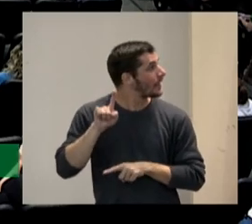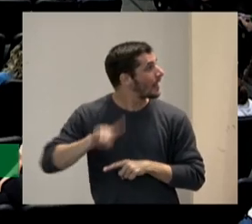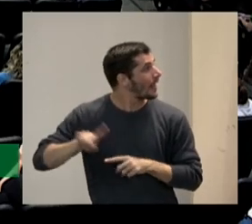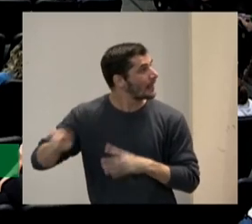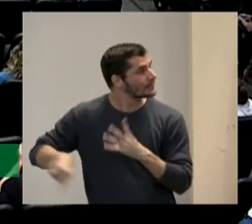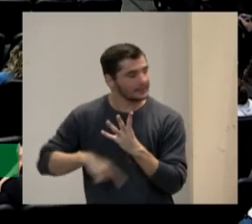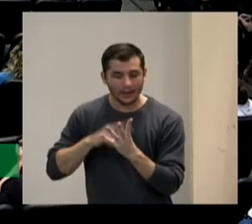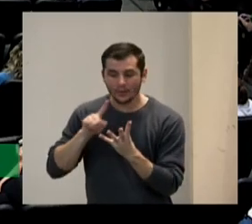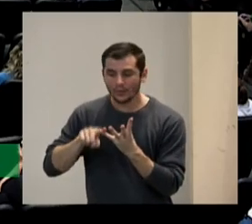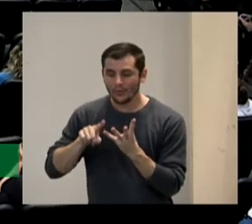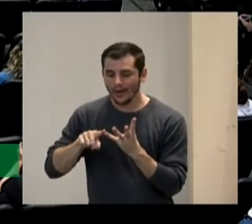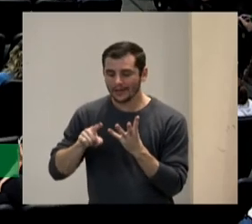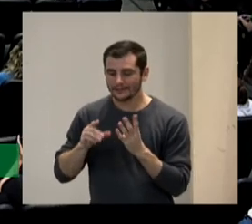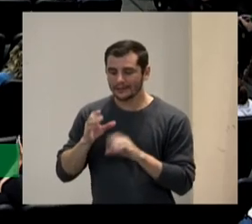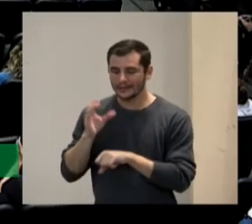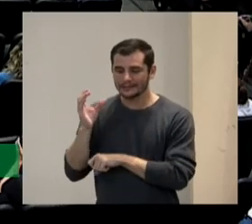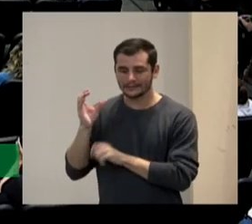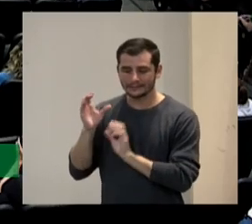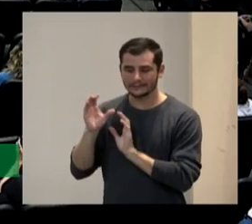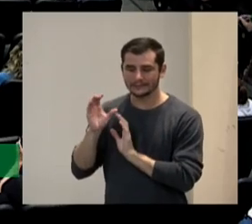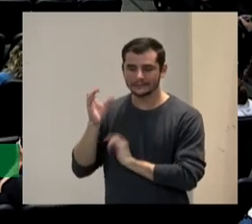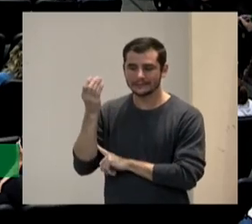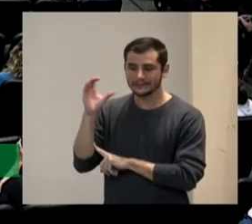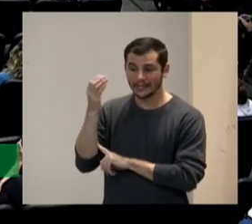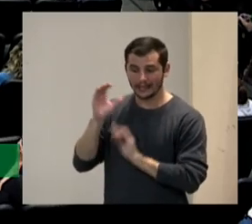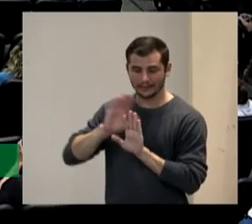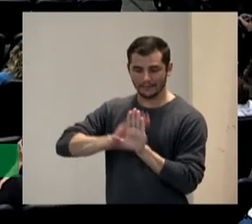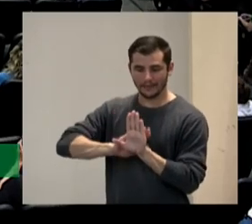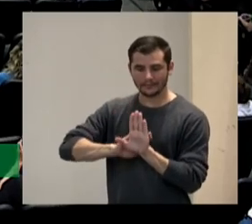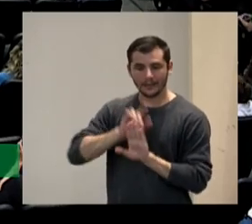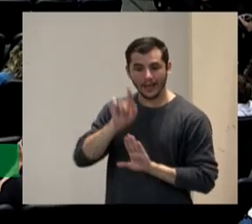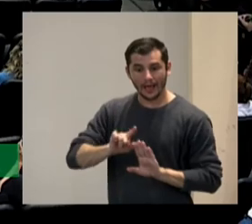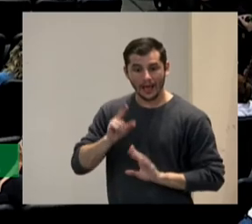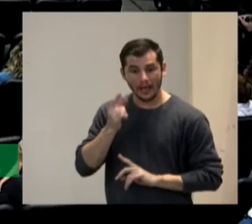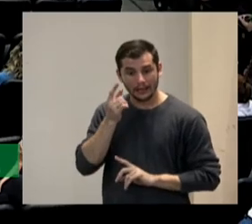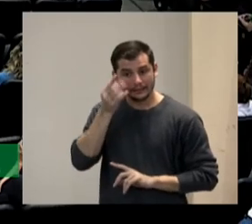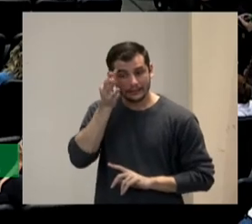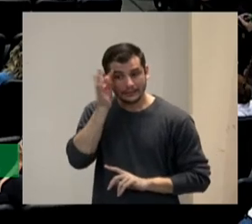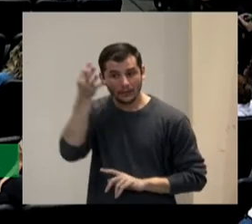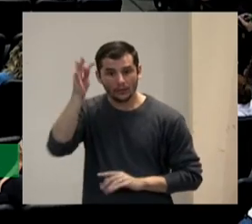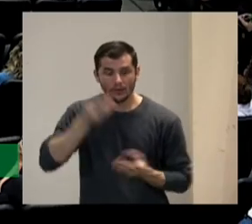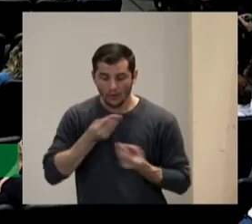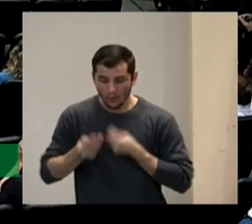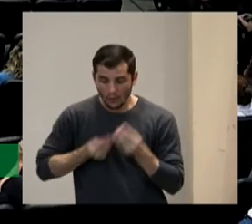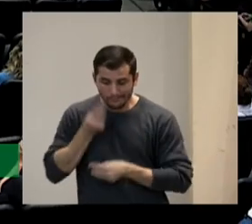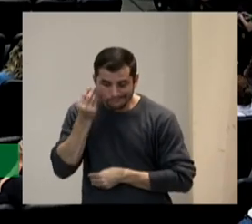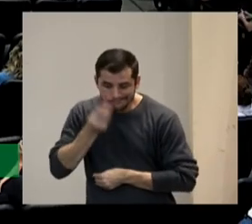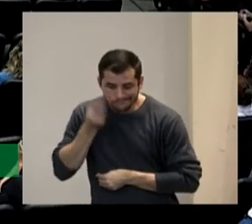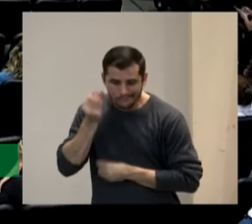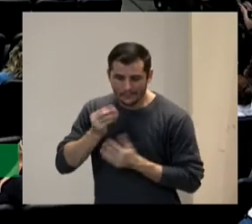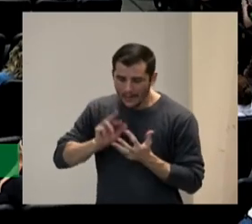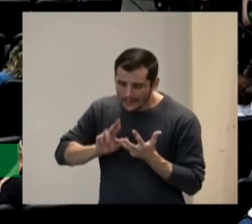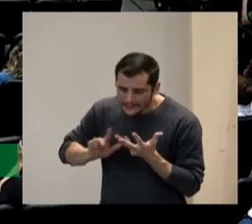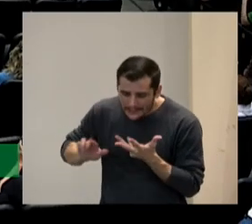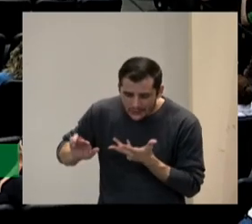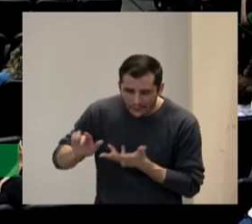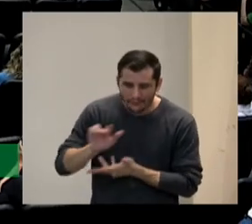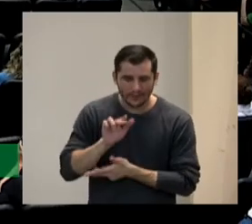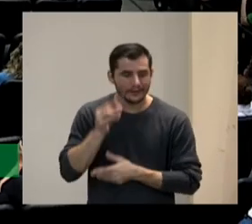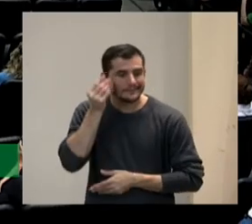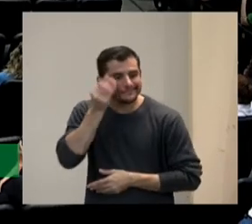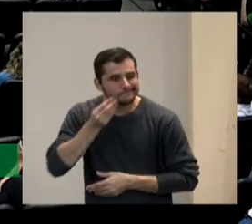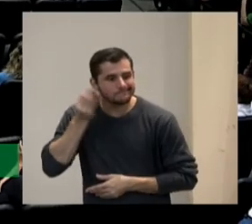ciência que está por trás que é a teoria de Gartner a teoria das inteligencias múltiplas que se ve uma teoria que muita gente